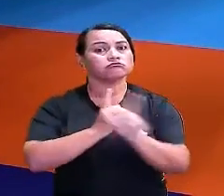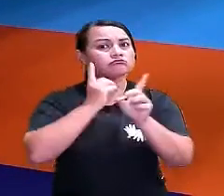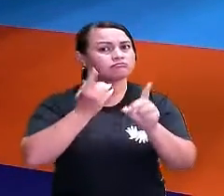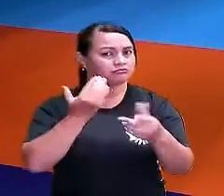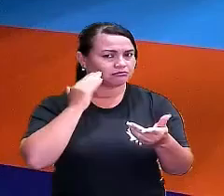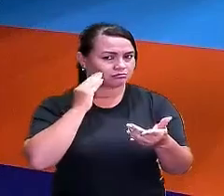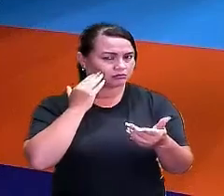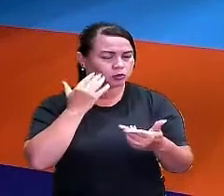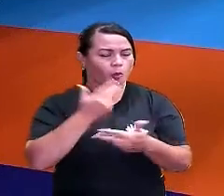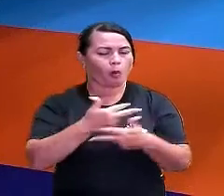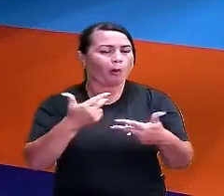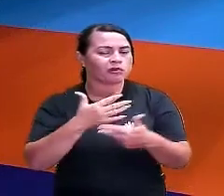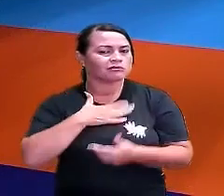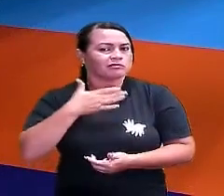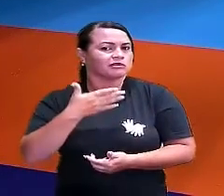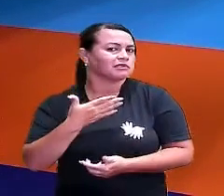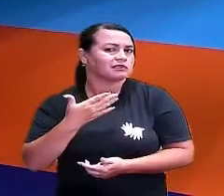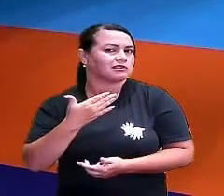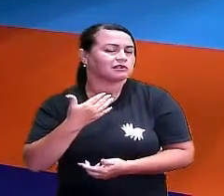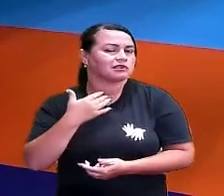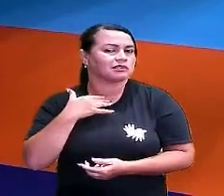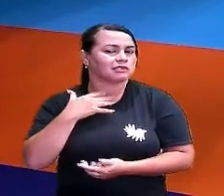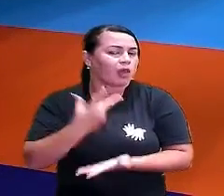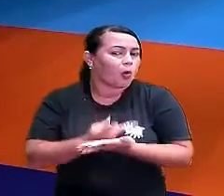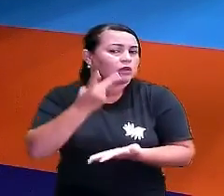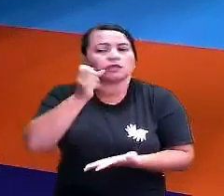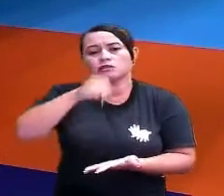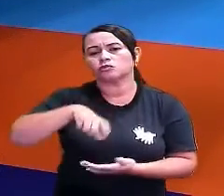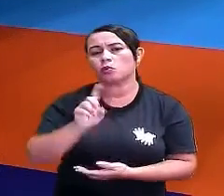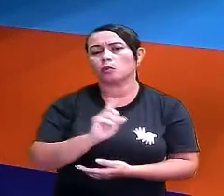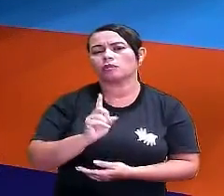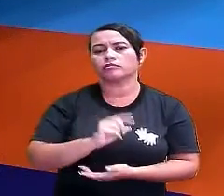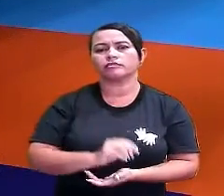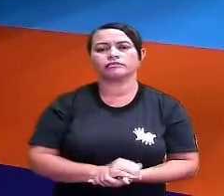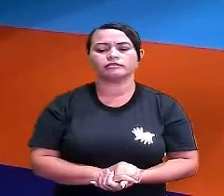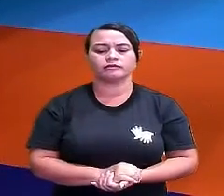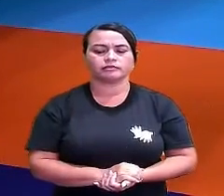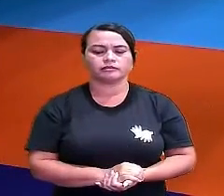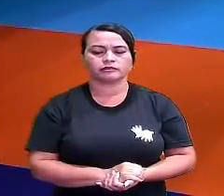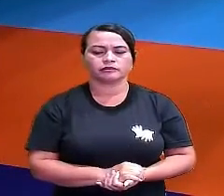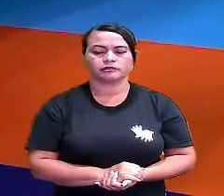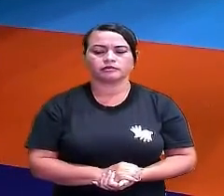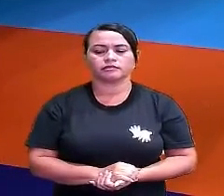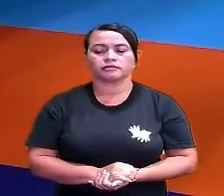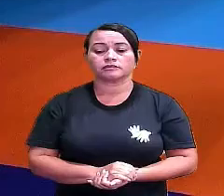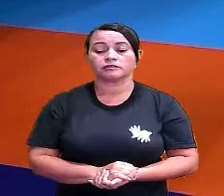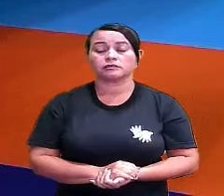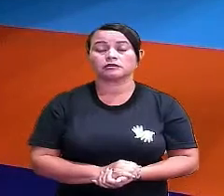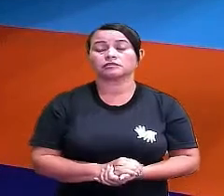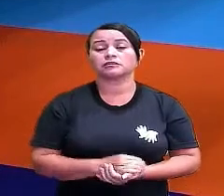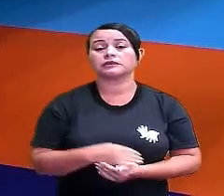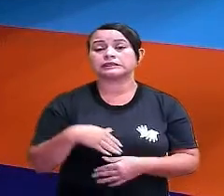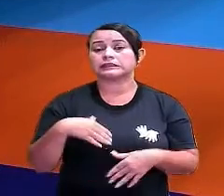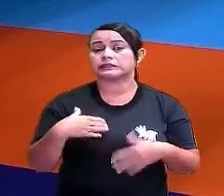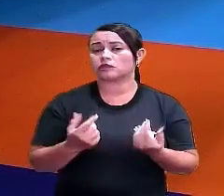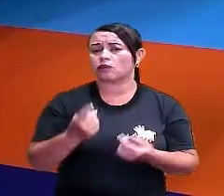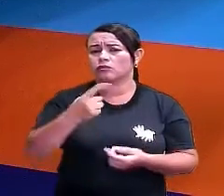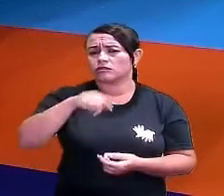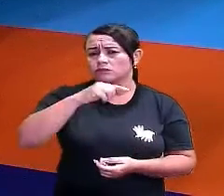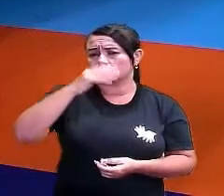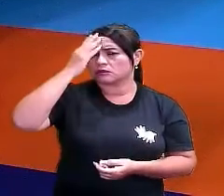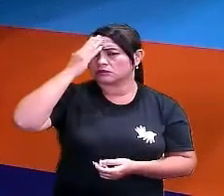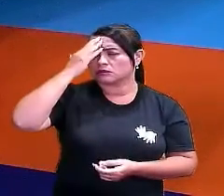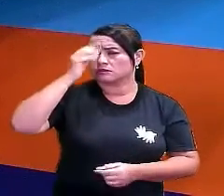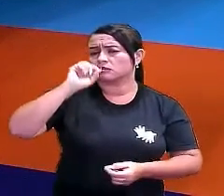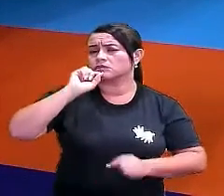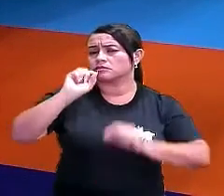o acaso é isso, é coisas que podem acontecer ou não, tá certo? Então, vamos lá. Você sabe o